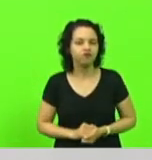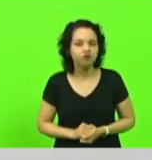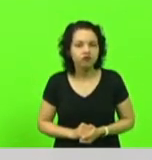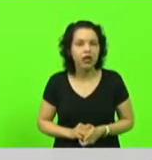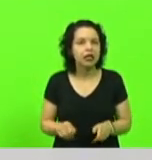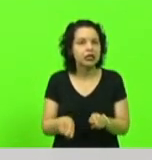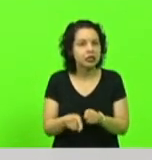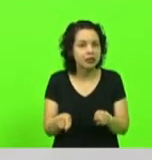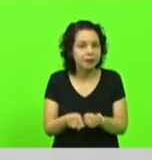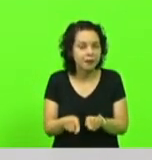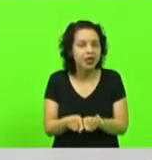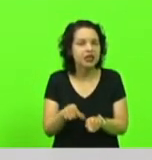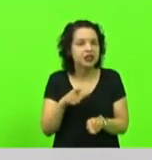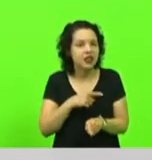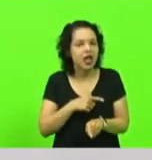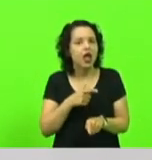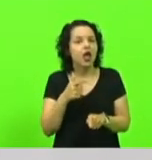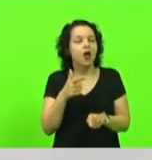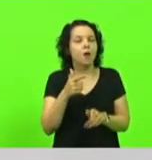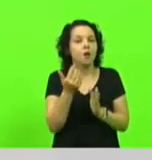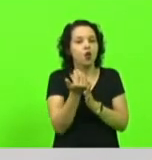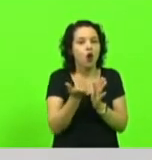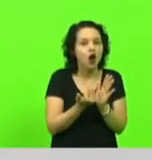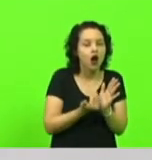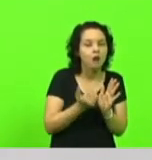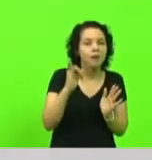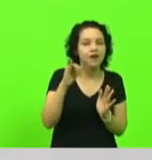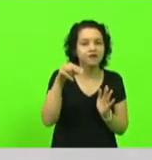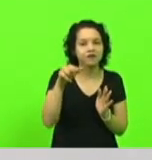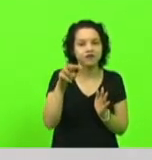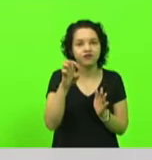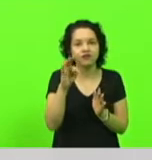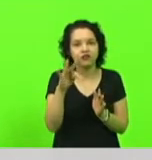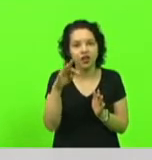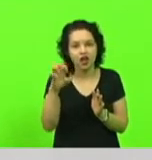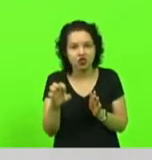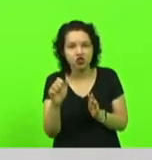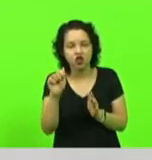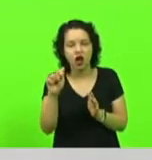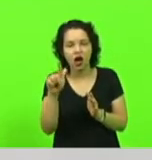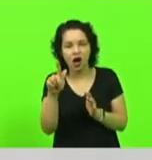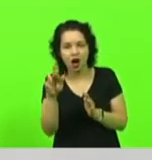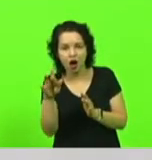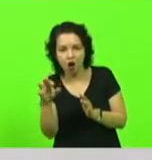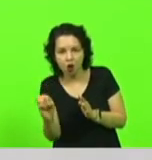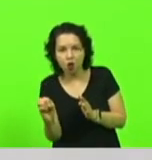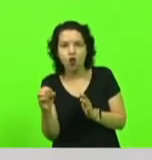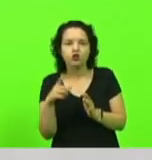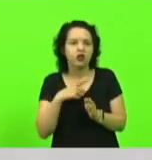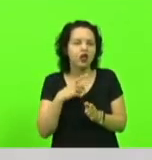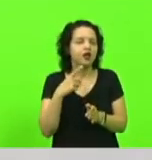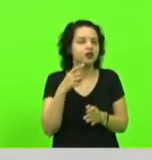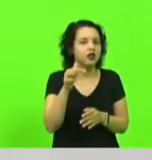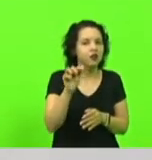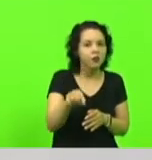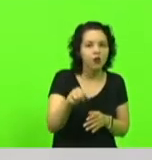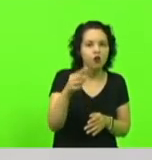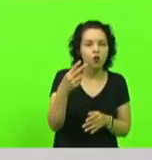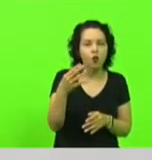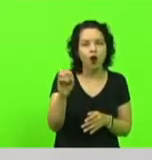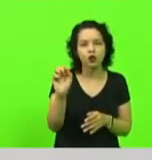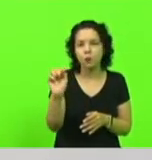subvenção de juros, e dentro desse programa nós já atendemos 7,4 mil produtores em Santa Catarina.